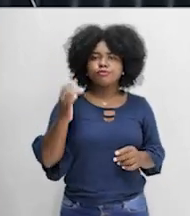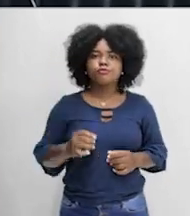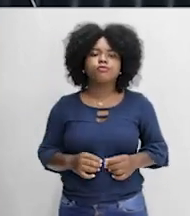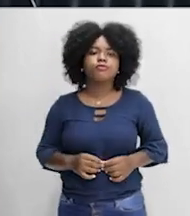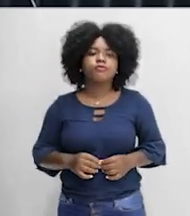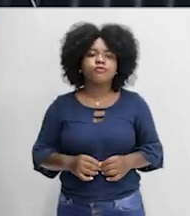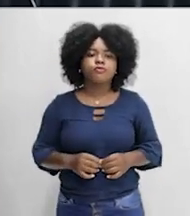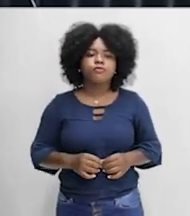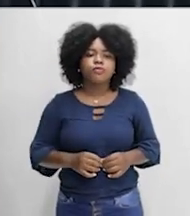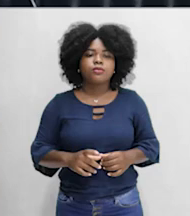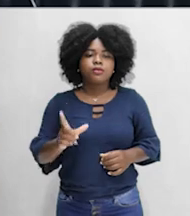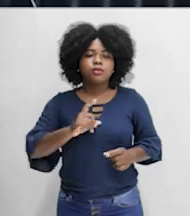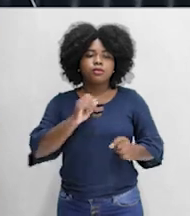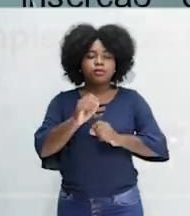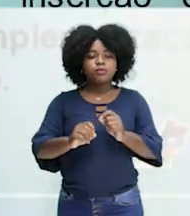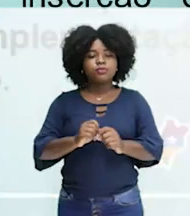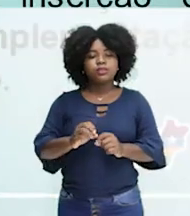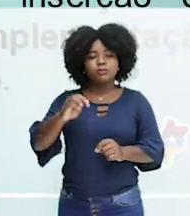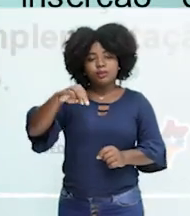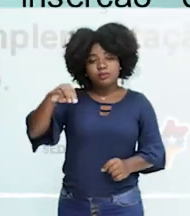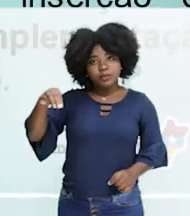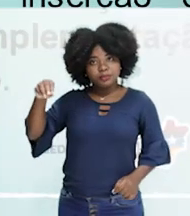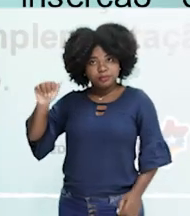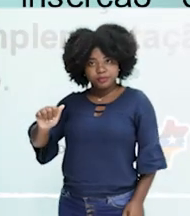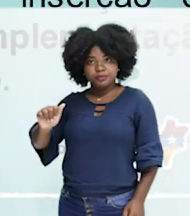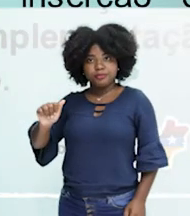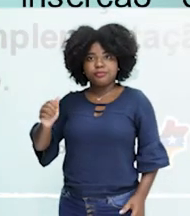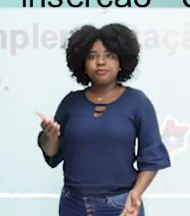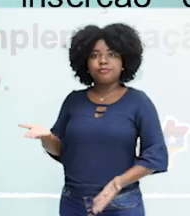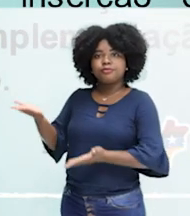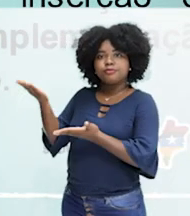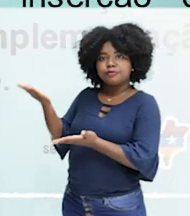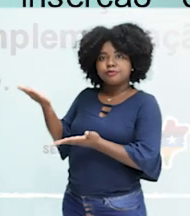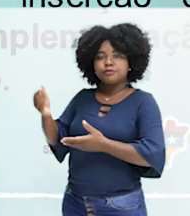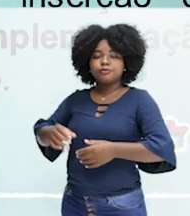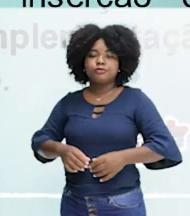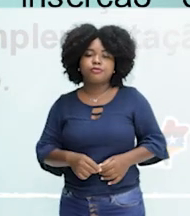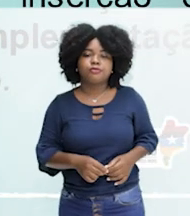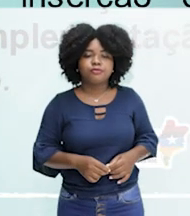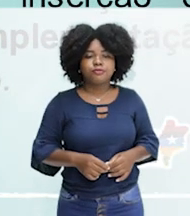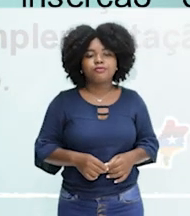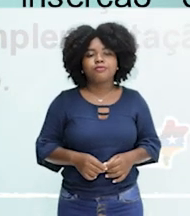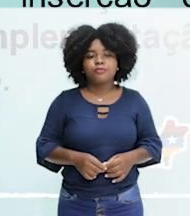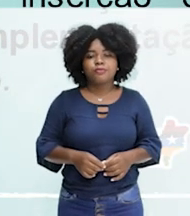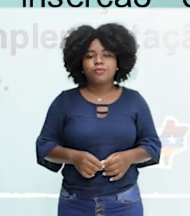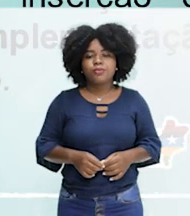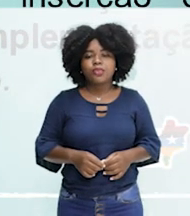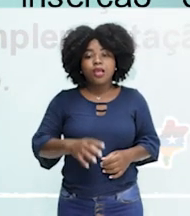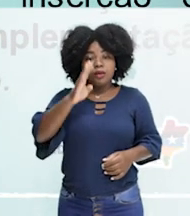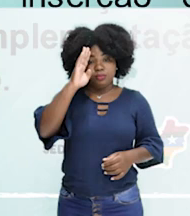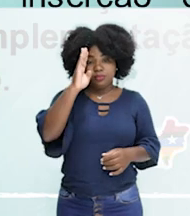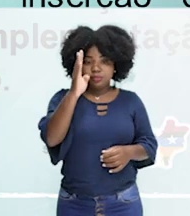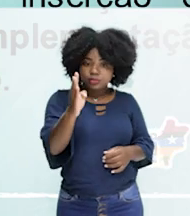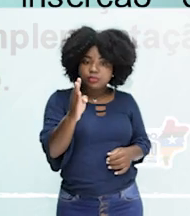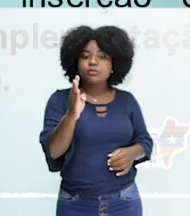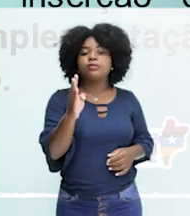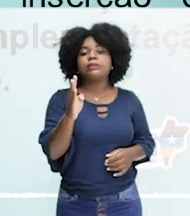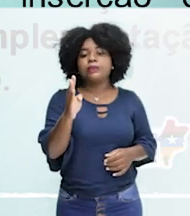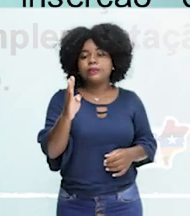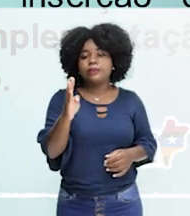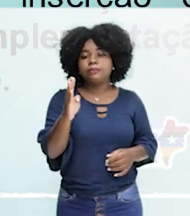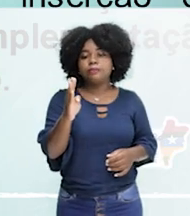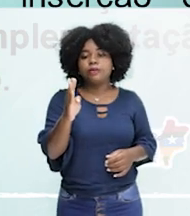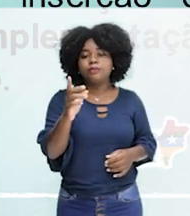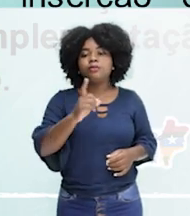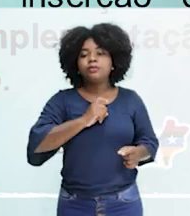Então, Ministério do Meio Ambiente. O MMA. É o órgão central. Ele tem como a